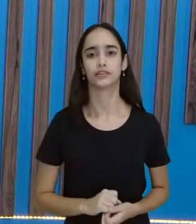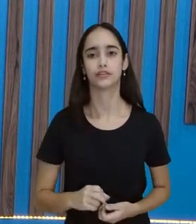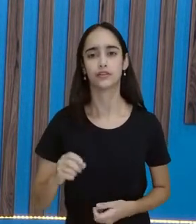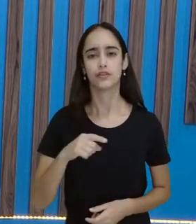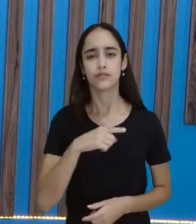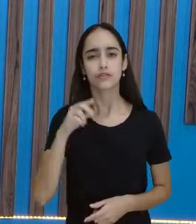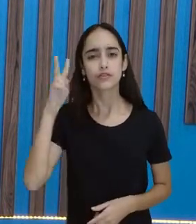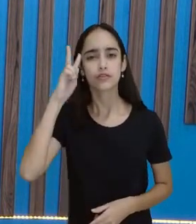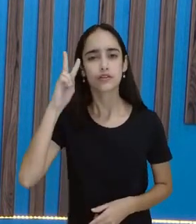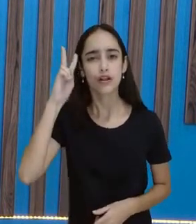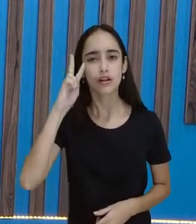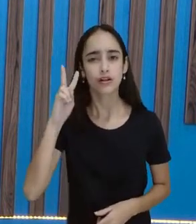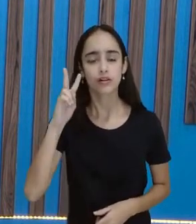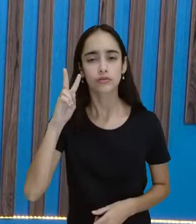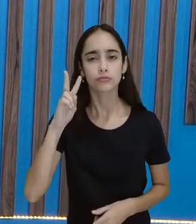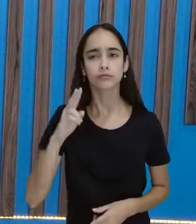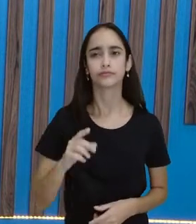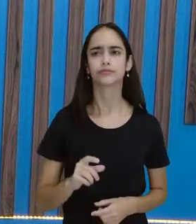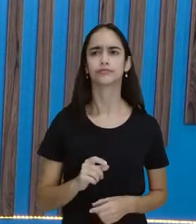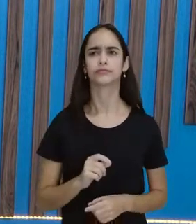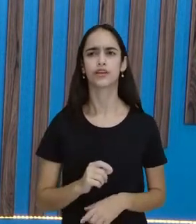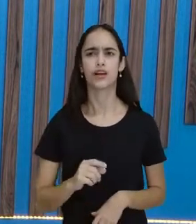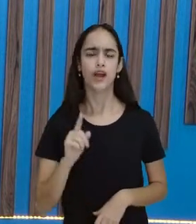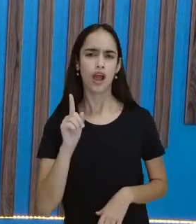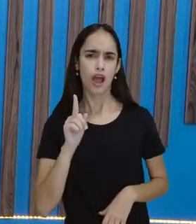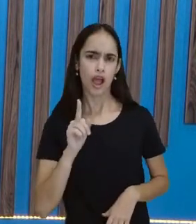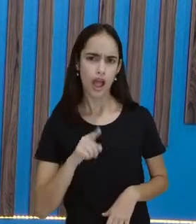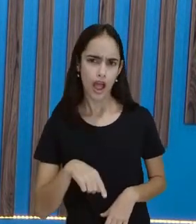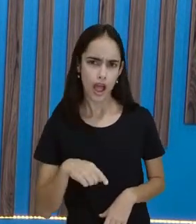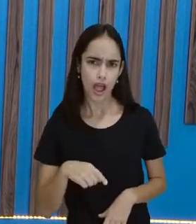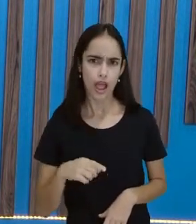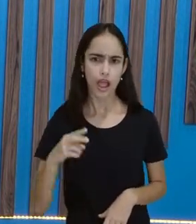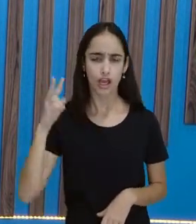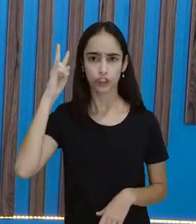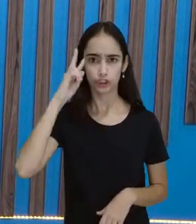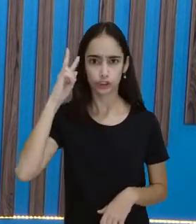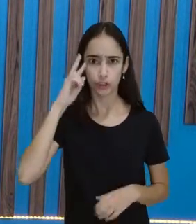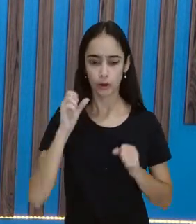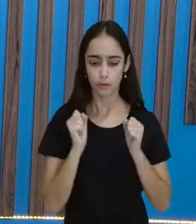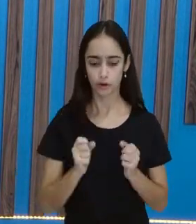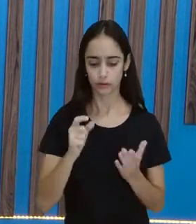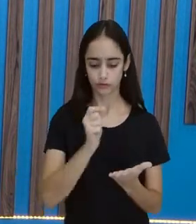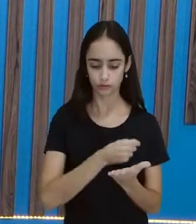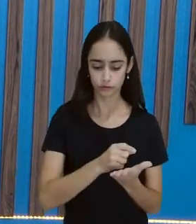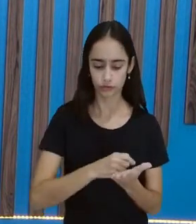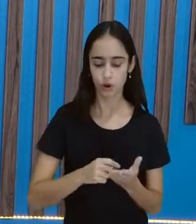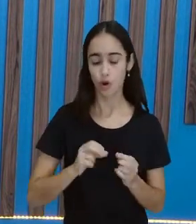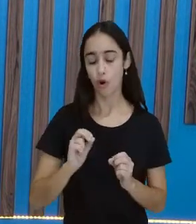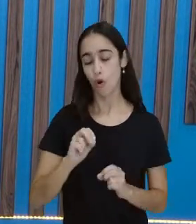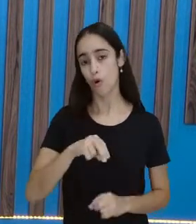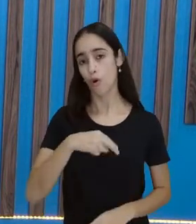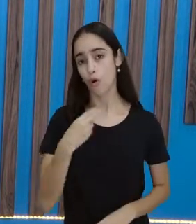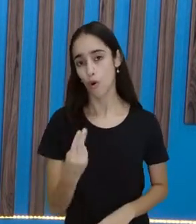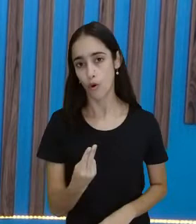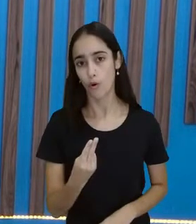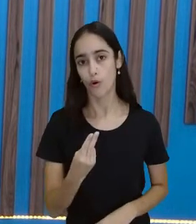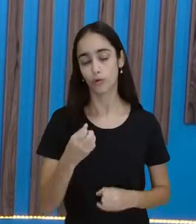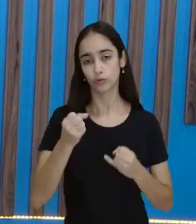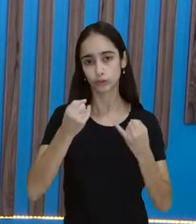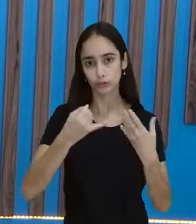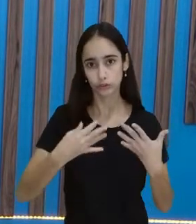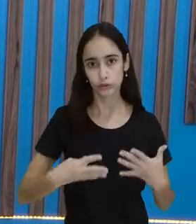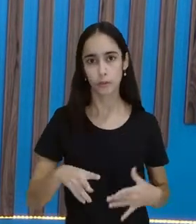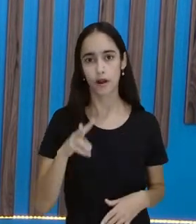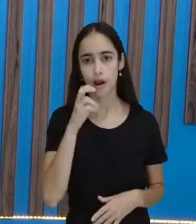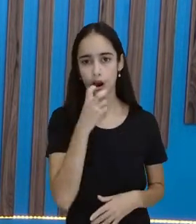Lembra, Maiara? Fábulas são histórias que podem ser escritas ou contadas oralmente por alguém